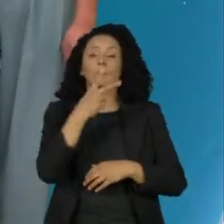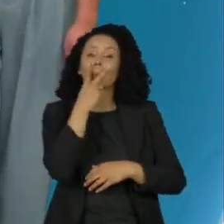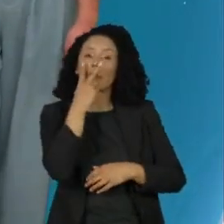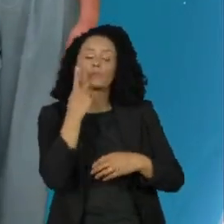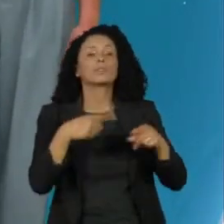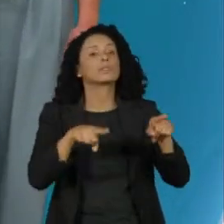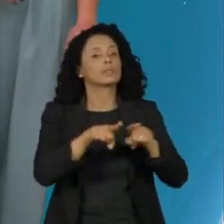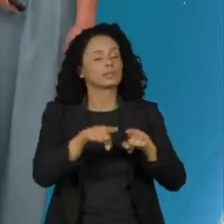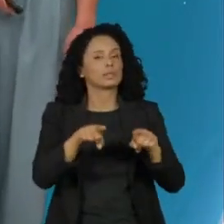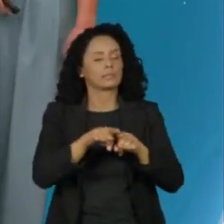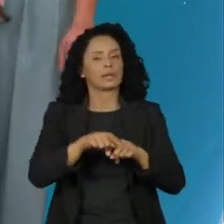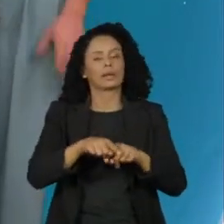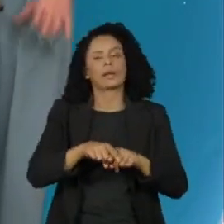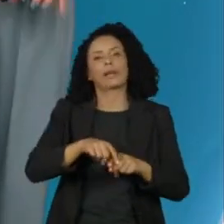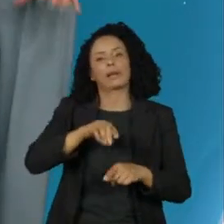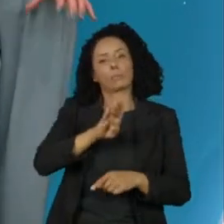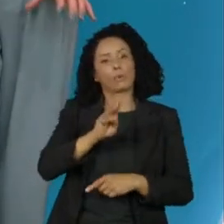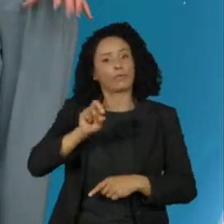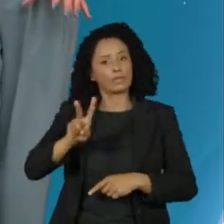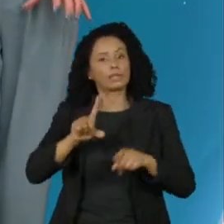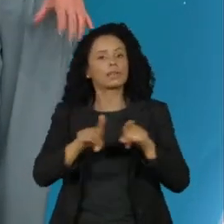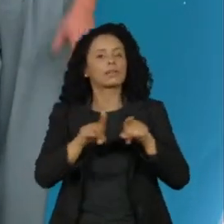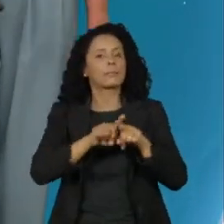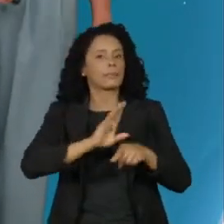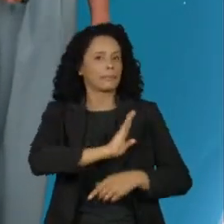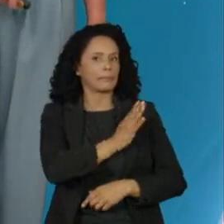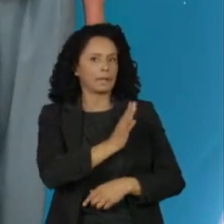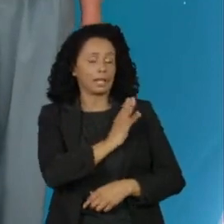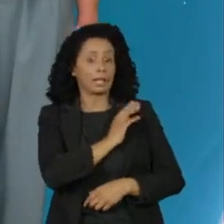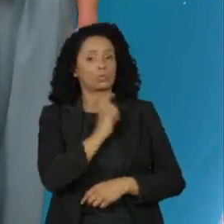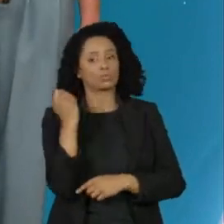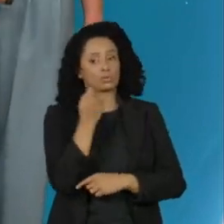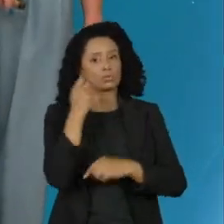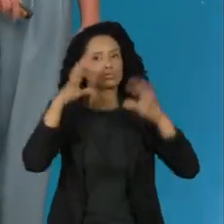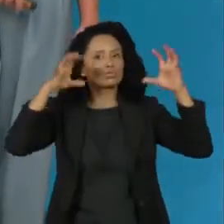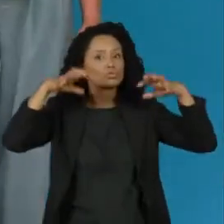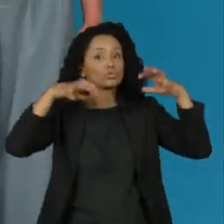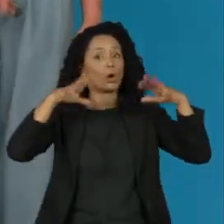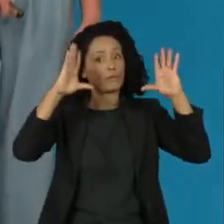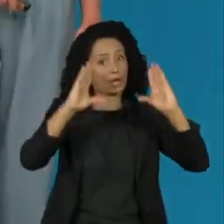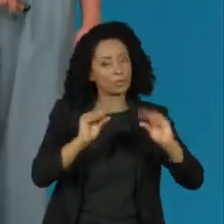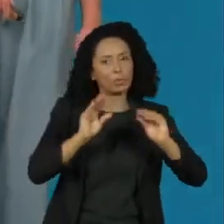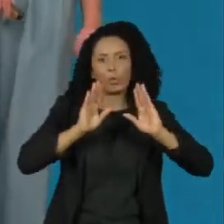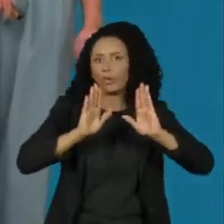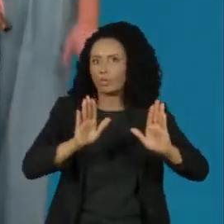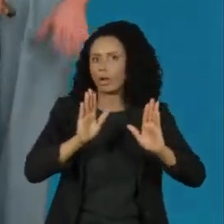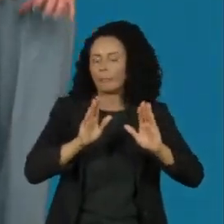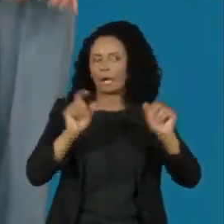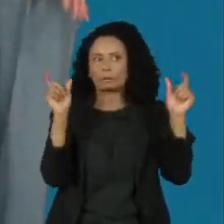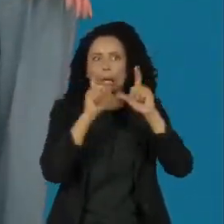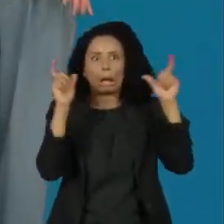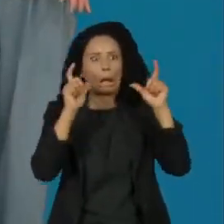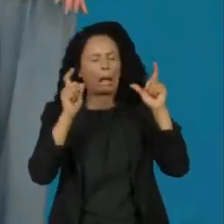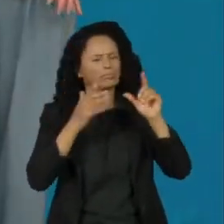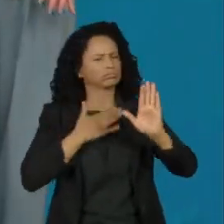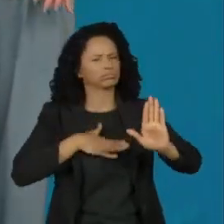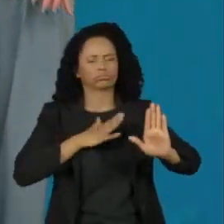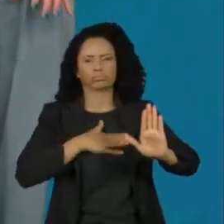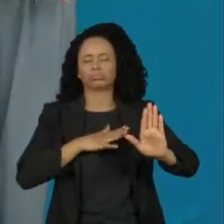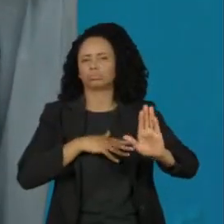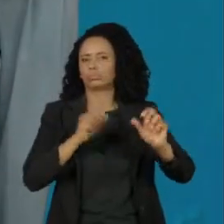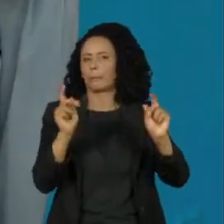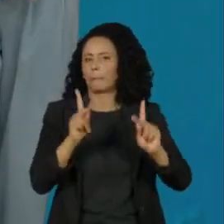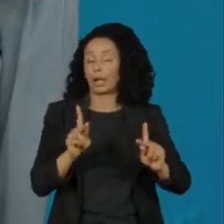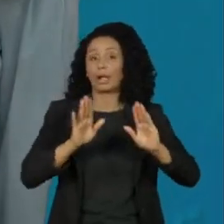região de Belém. No Rio Grande do Sul, já volta a chover a partir da noite, mas não tem previsão de grandes alertas. O estado de São Paulo